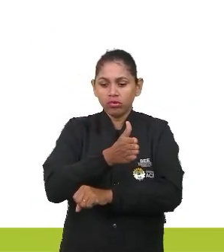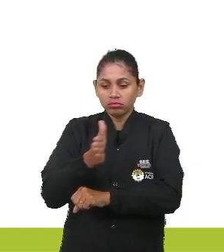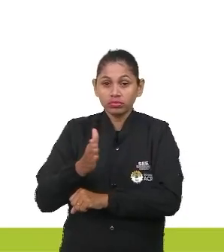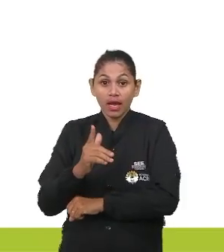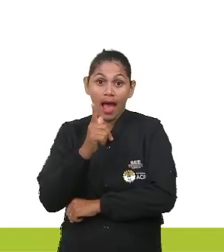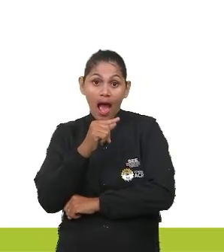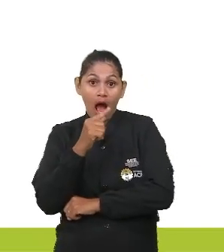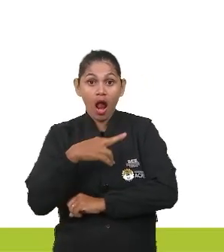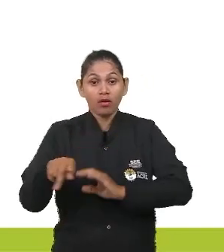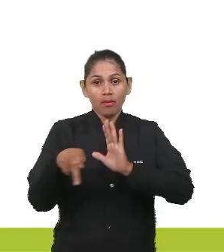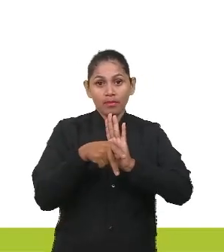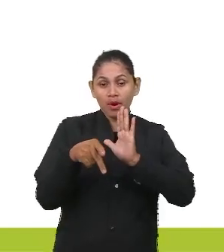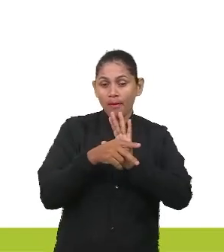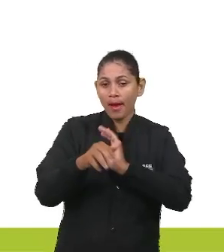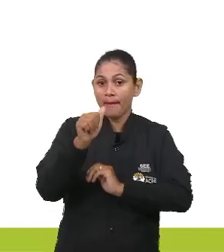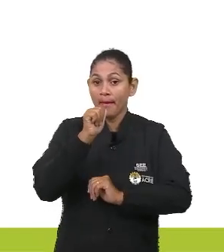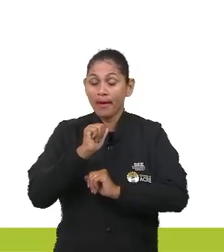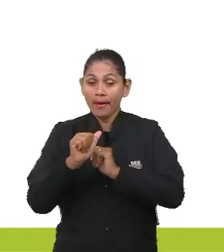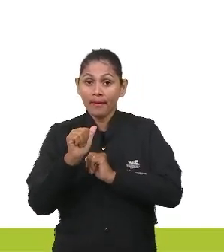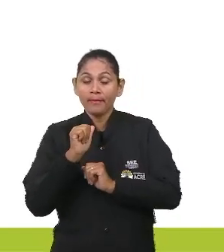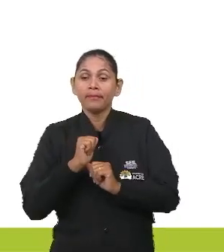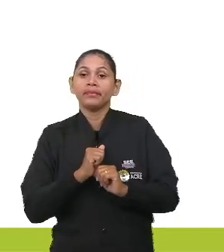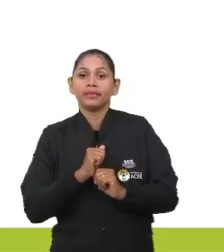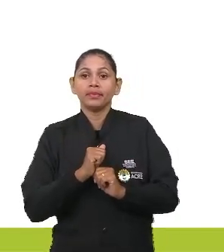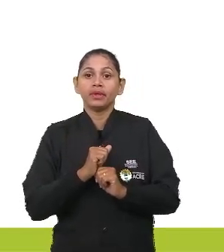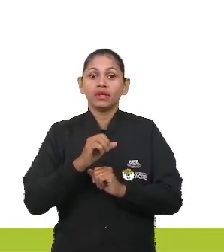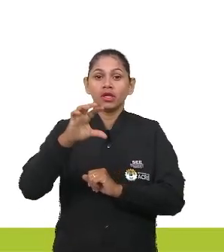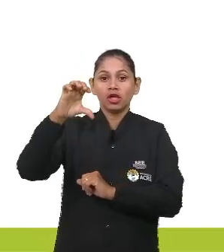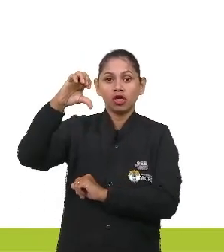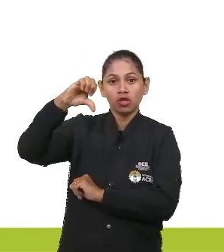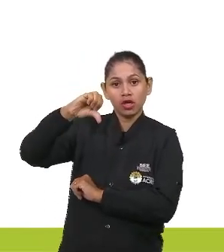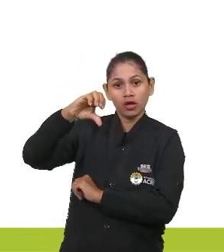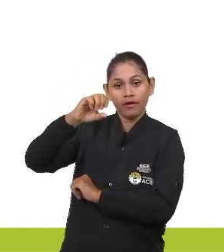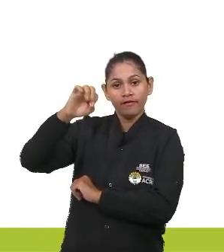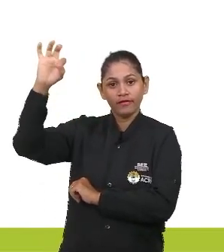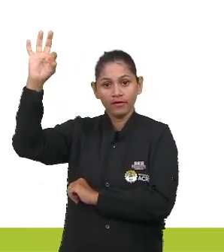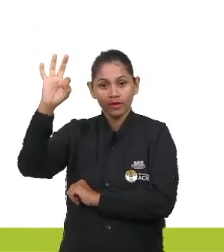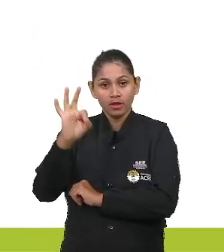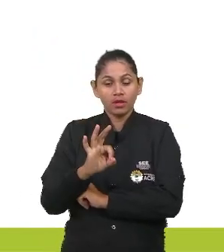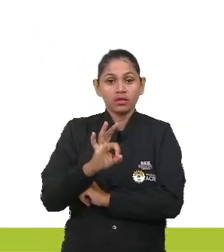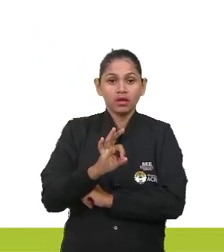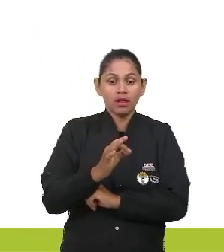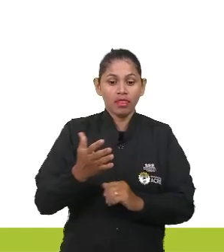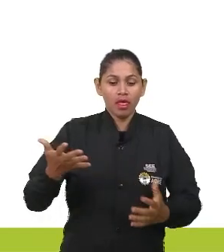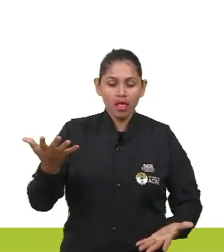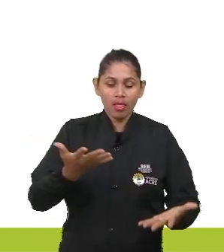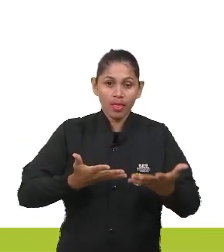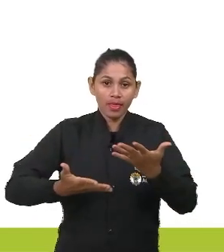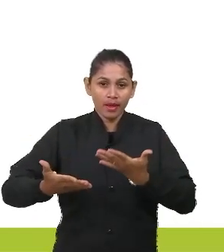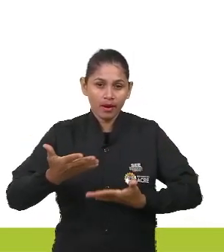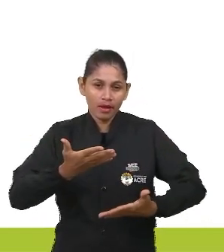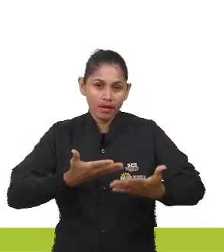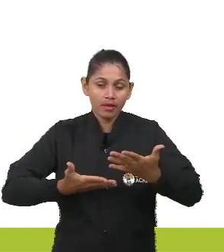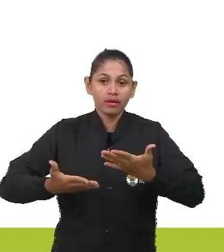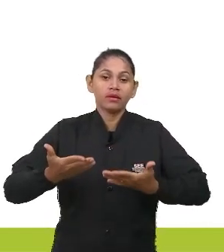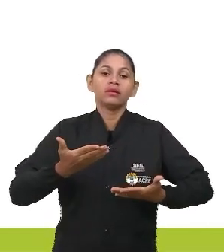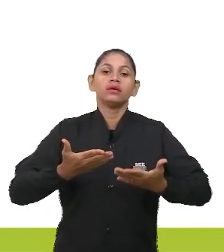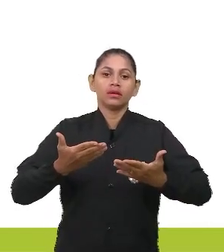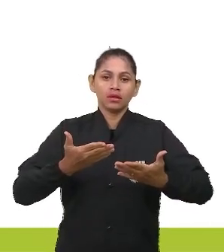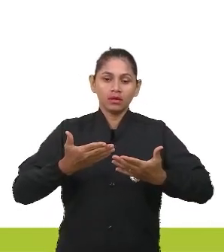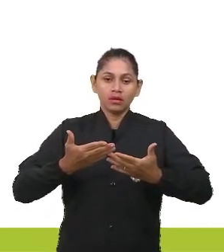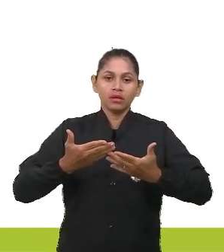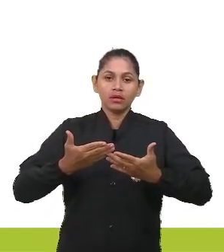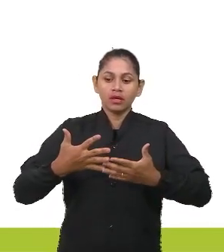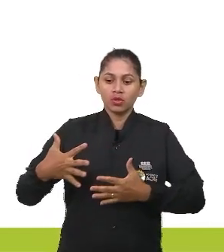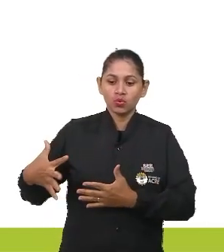potável e 90% ao tratamento e à coleta de esgoto. Para se ter ideia do desafio,